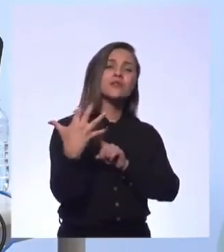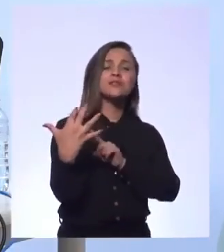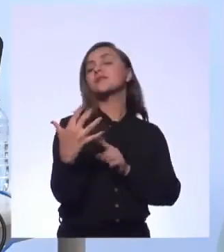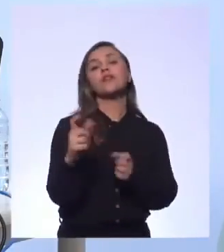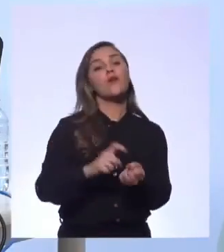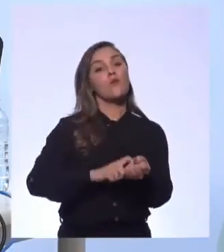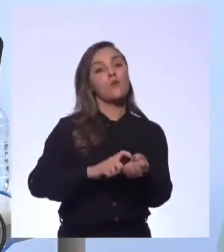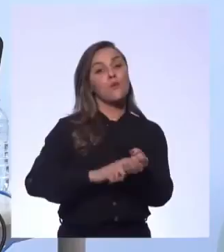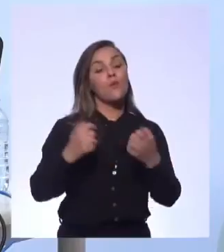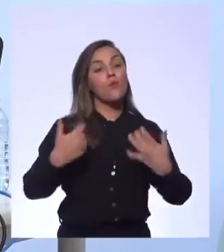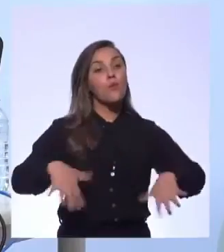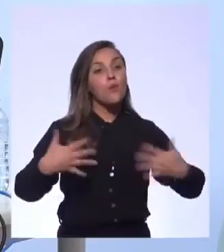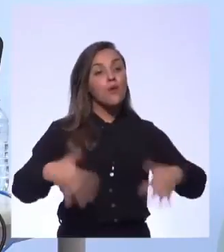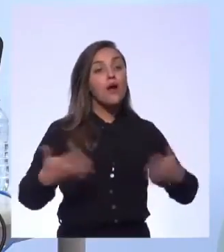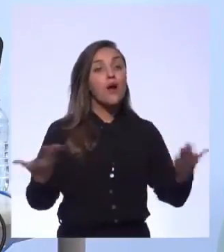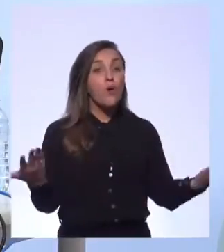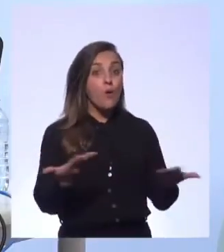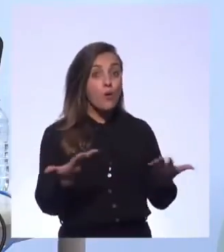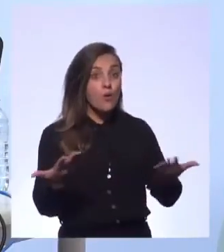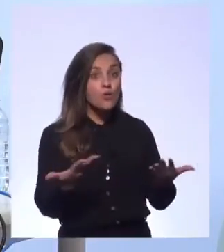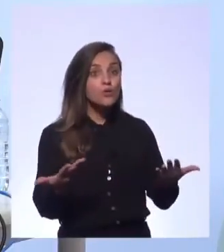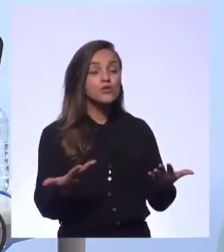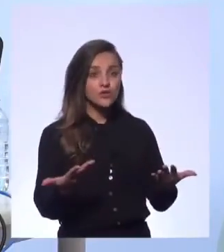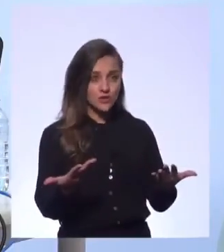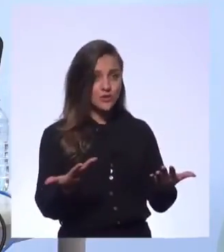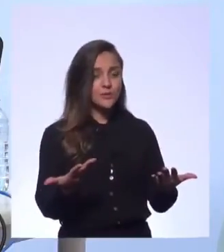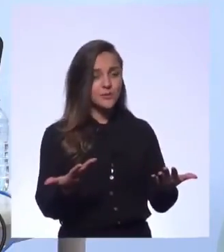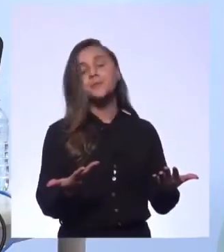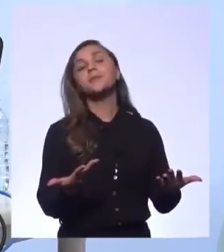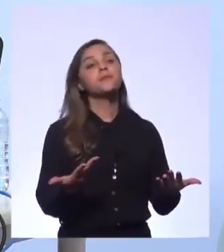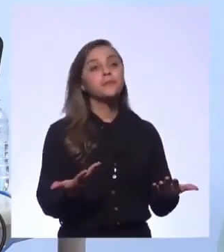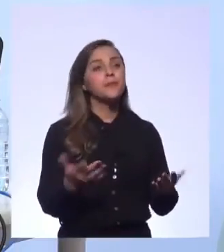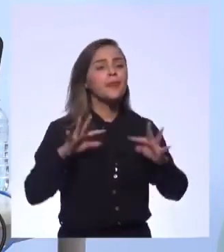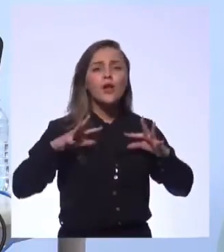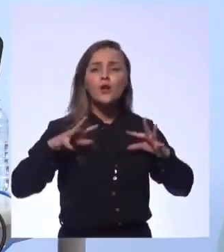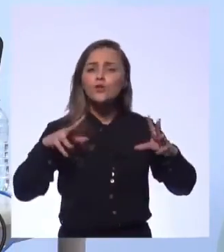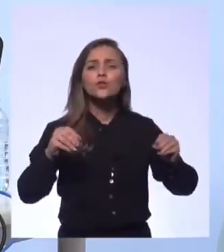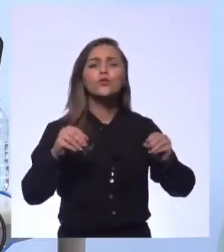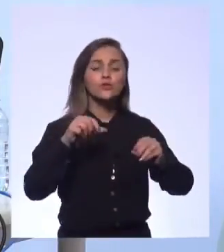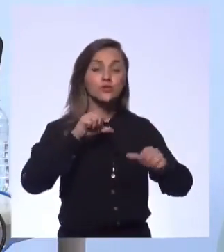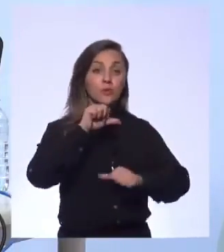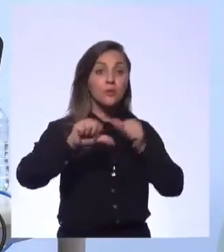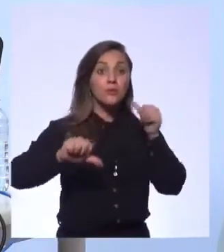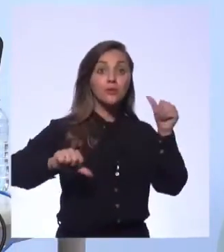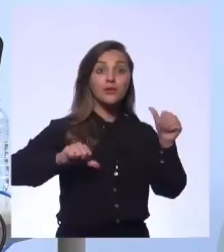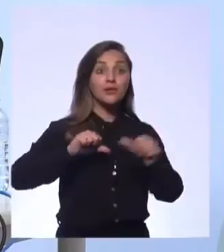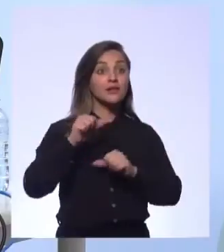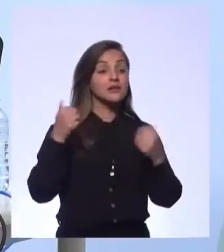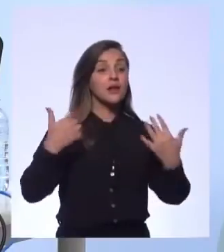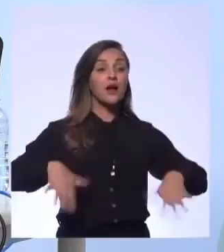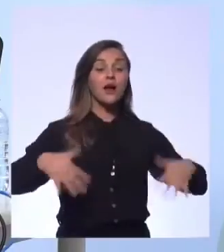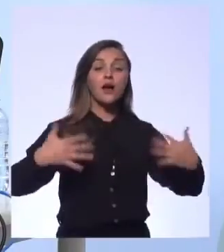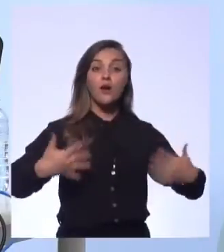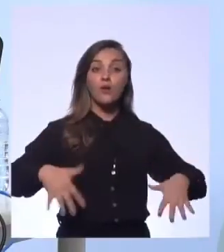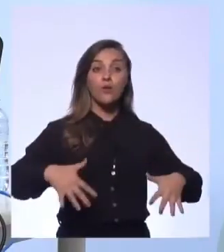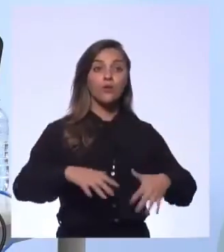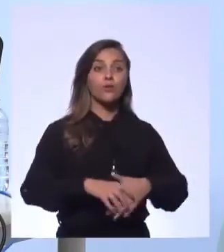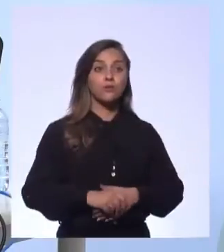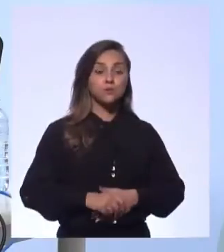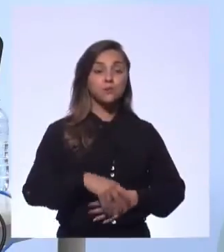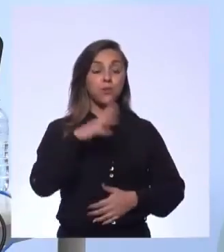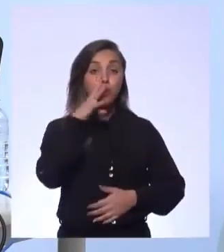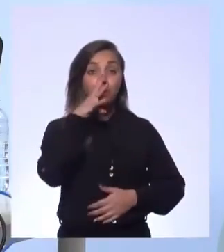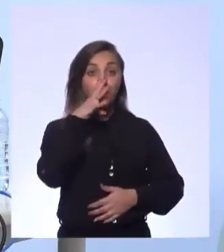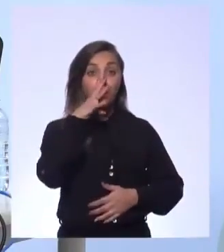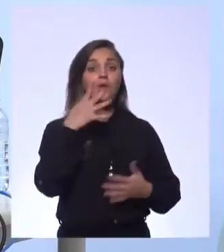cenário que a gente vive, está todo mundo diante de uma coisa que é uma mudança muito, digamos assim, está ali,